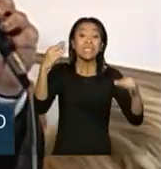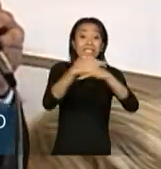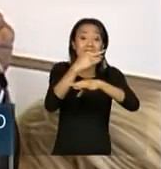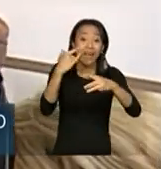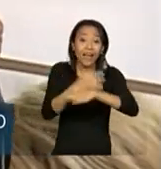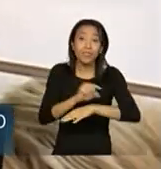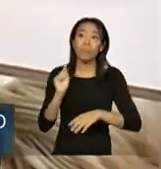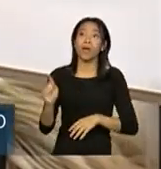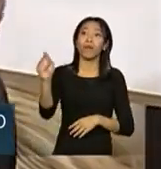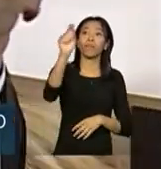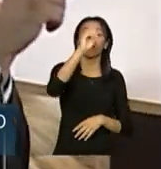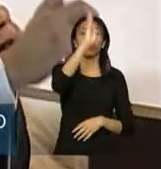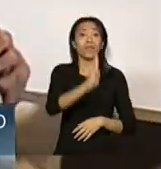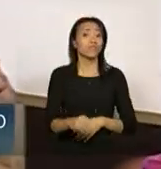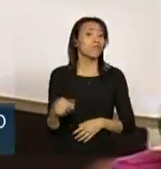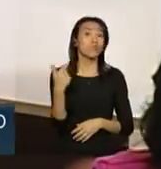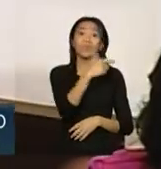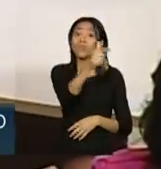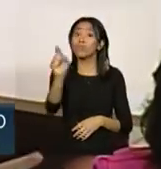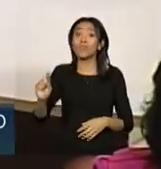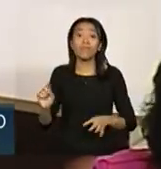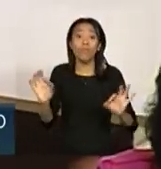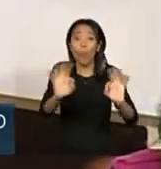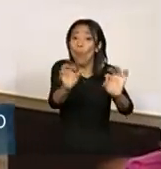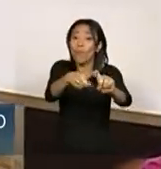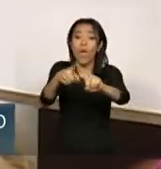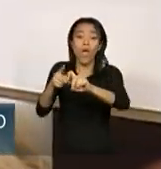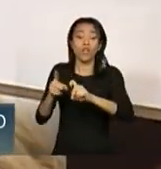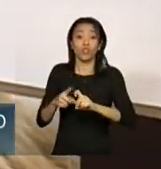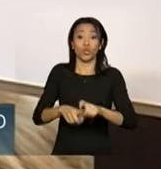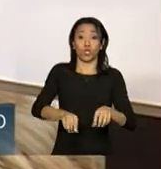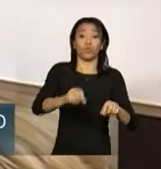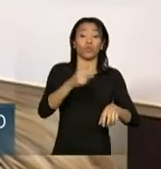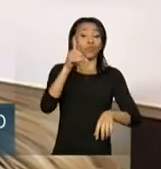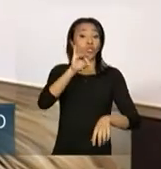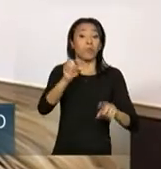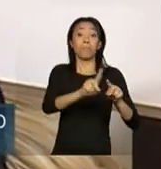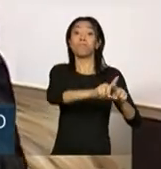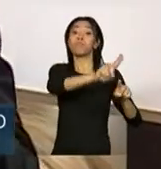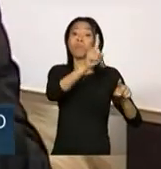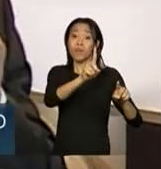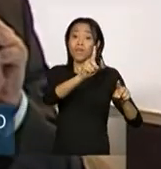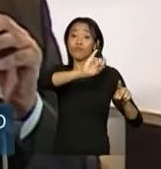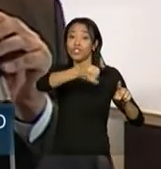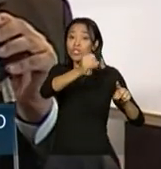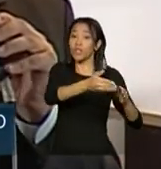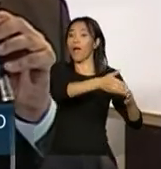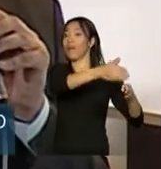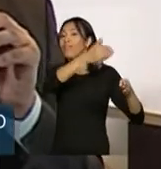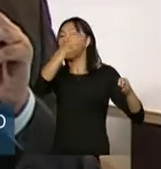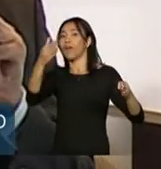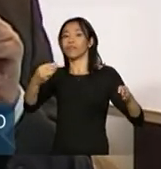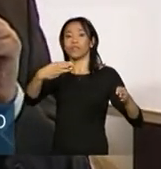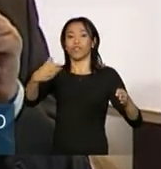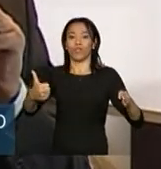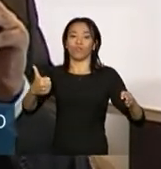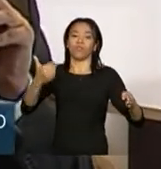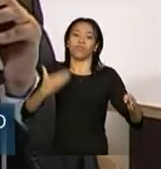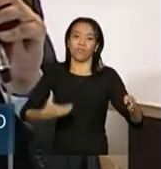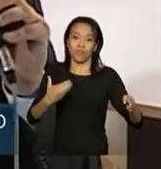médico do dia 1º de janeiro até o dia 31 de dezembro, o ano todo, o ano todo.